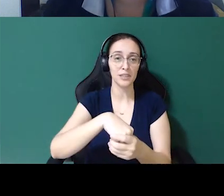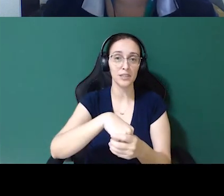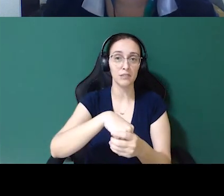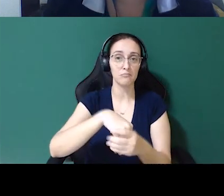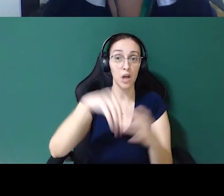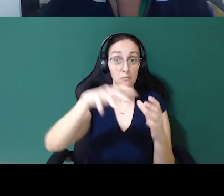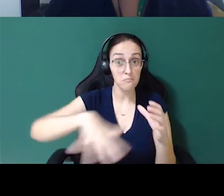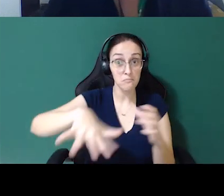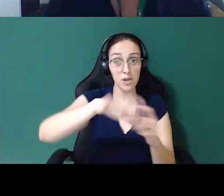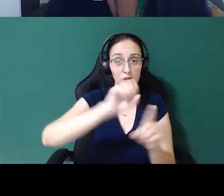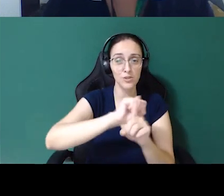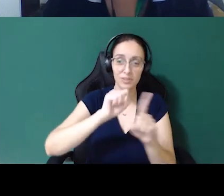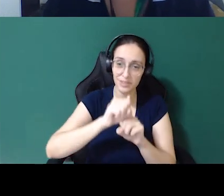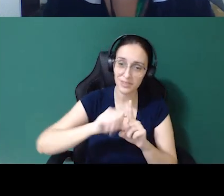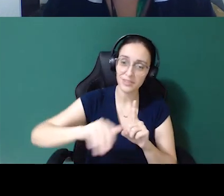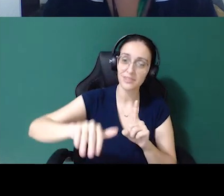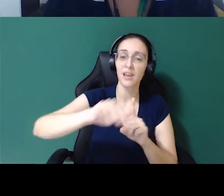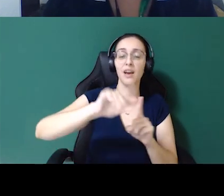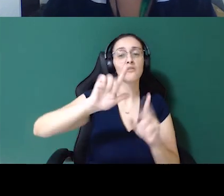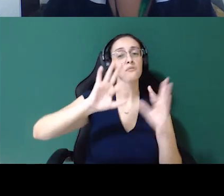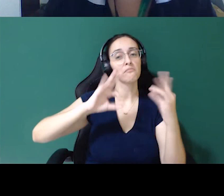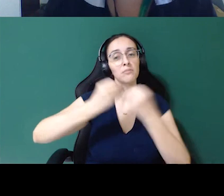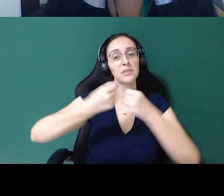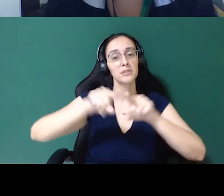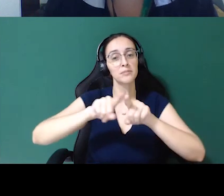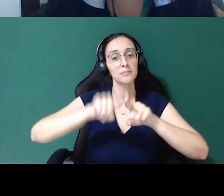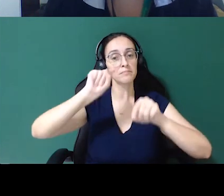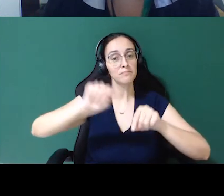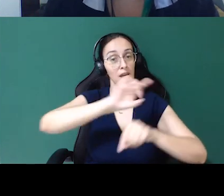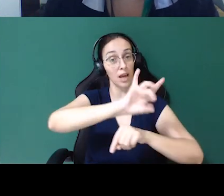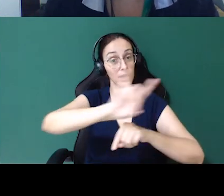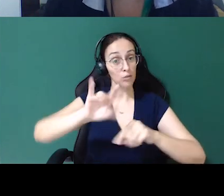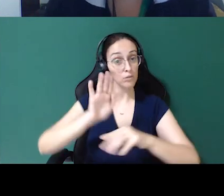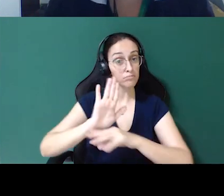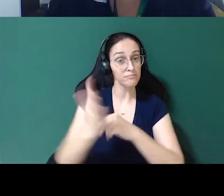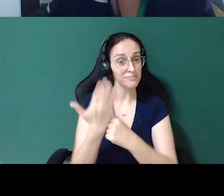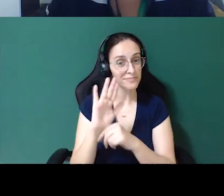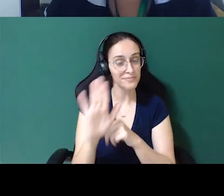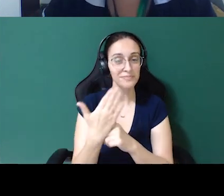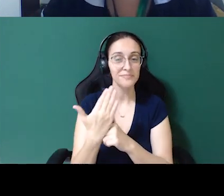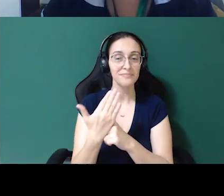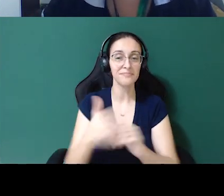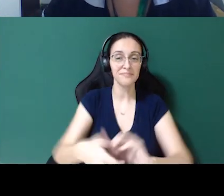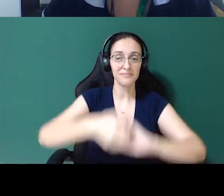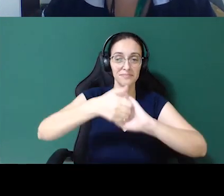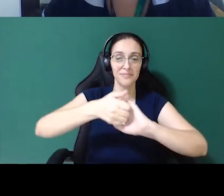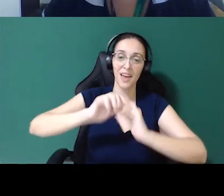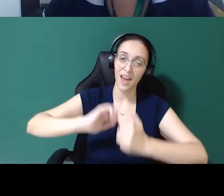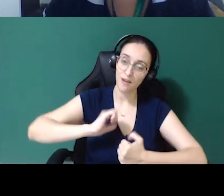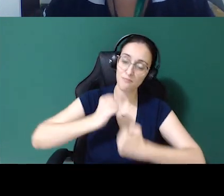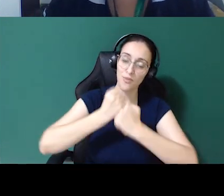social de vocês, da família de vocês, para poder uma estar sempre levantando a mão para a outra. Eu